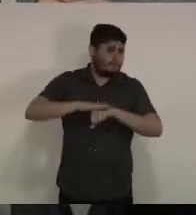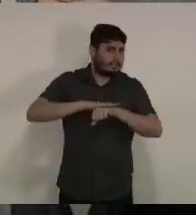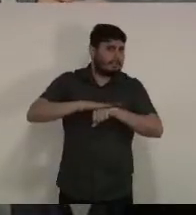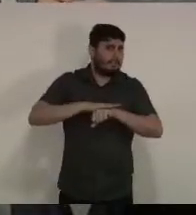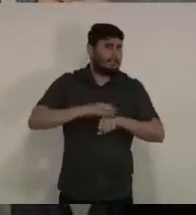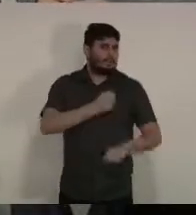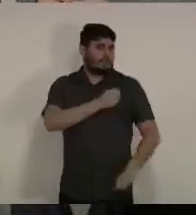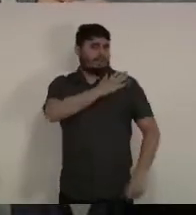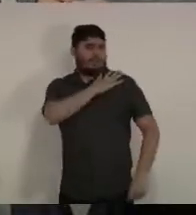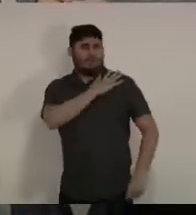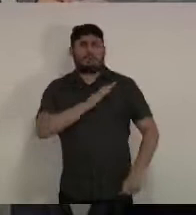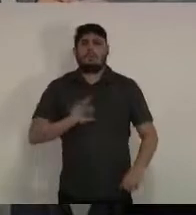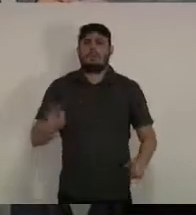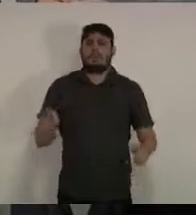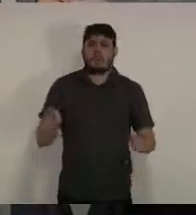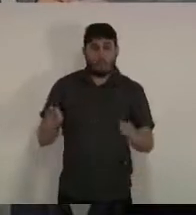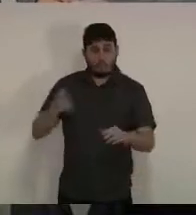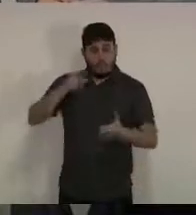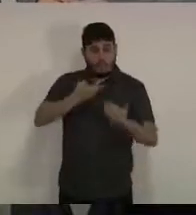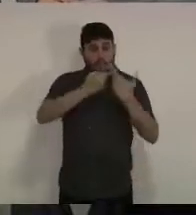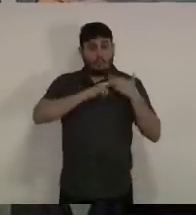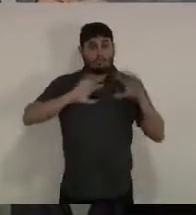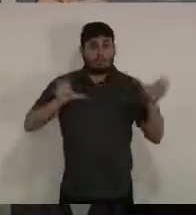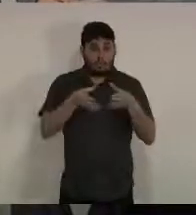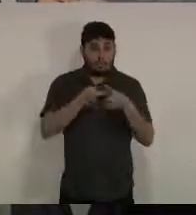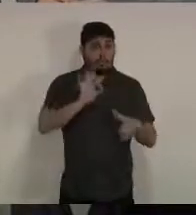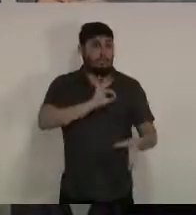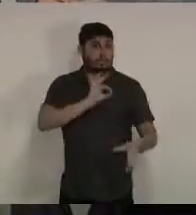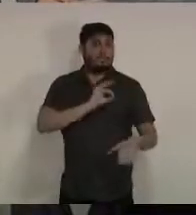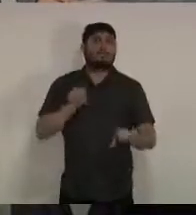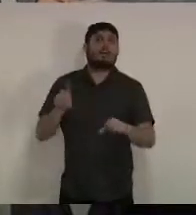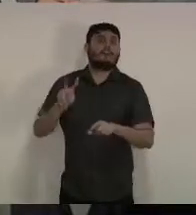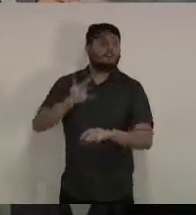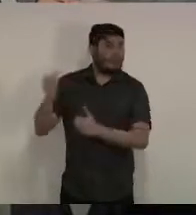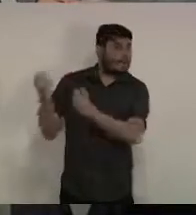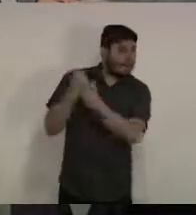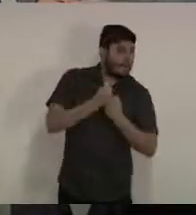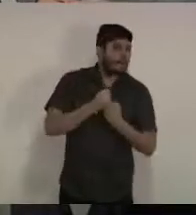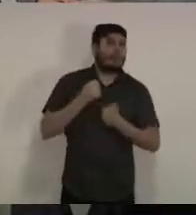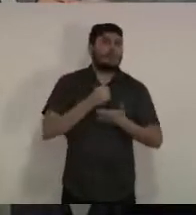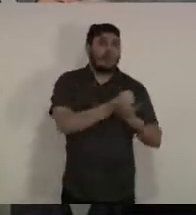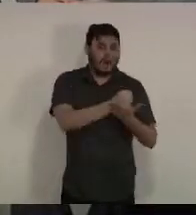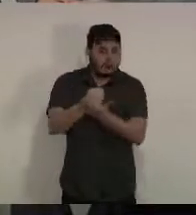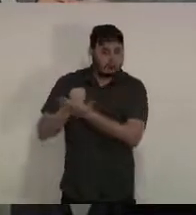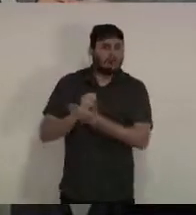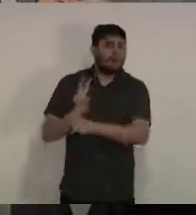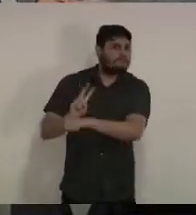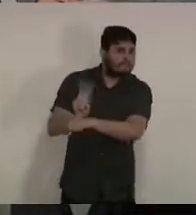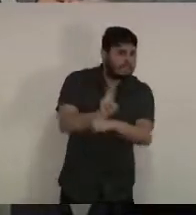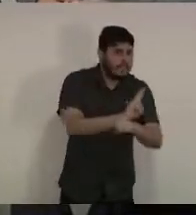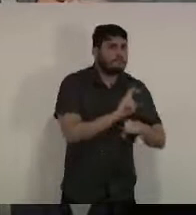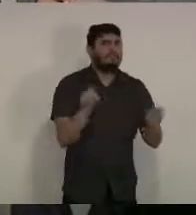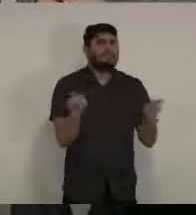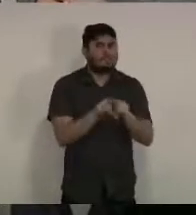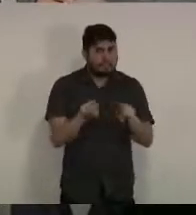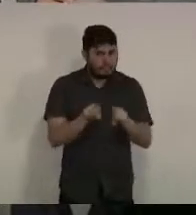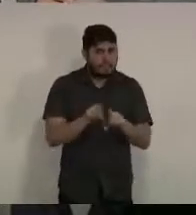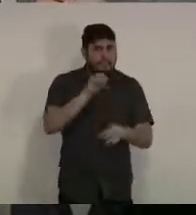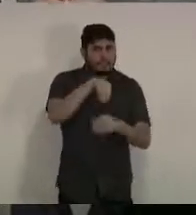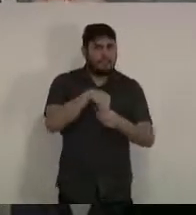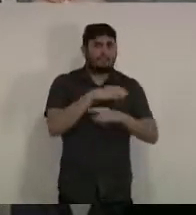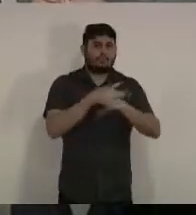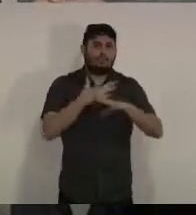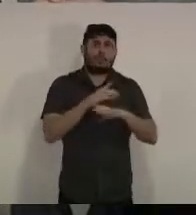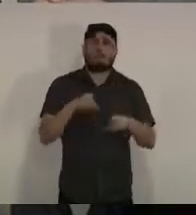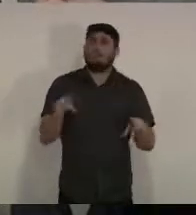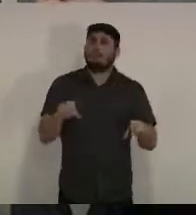já está nos apoiando mas intensificará o apoio às ações da prefeitura de Caruaru a gente conta sobretudo com a colaboração de